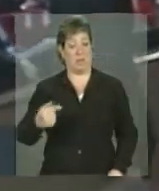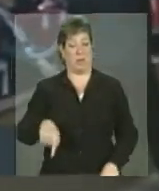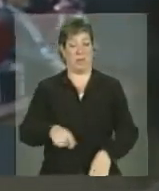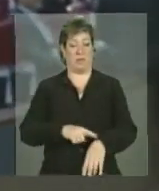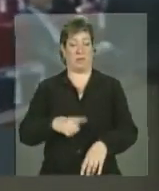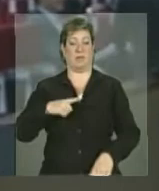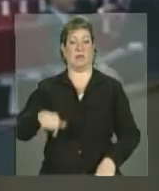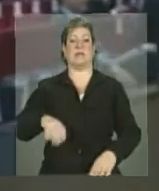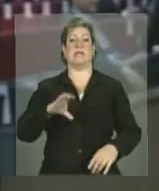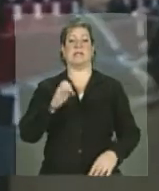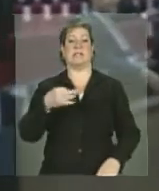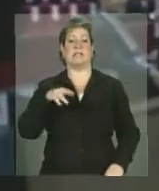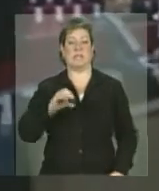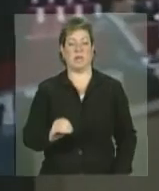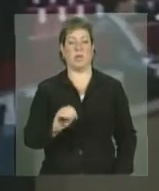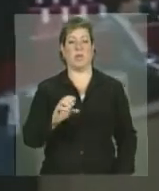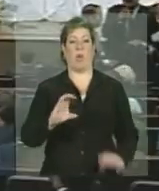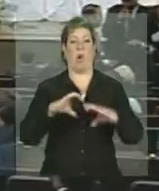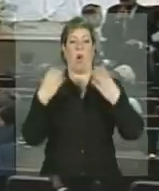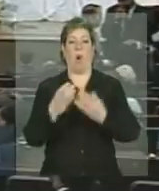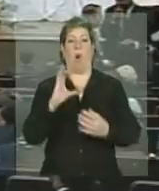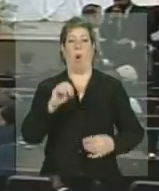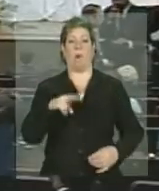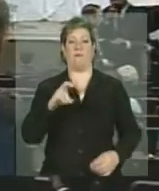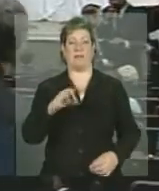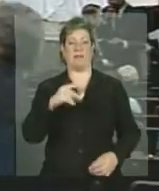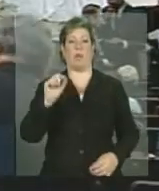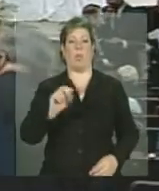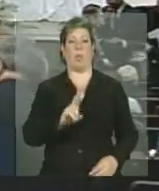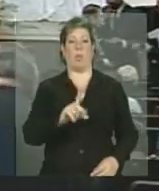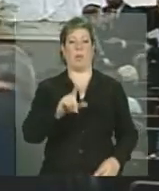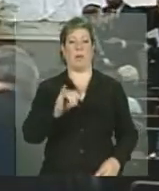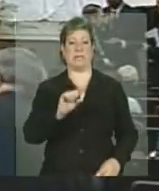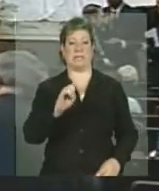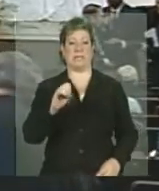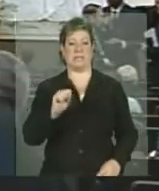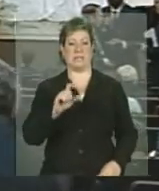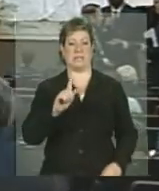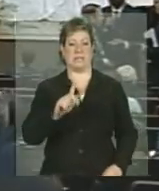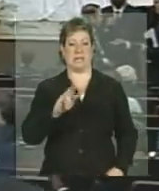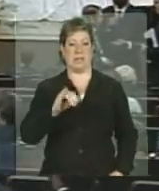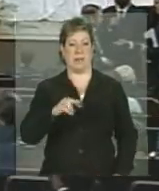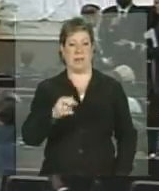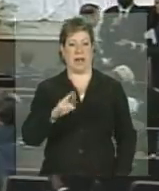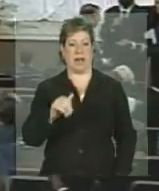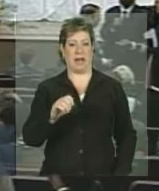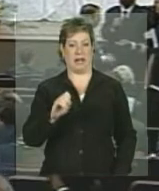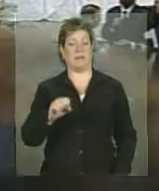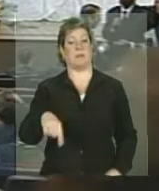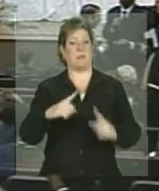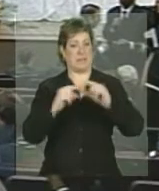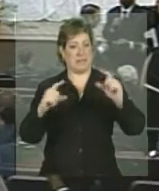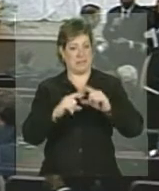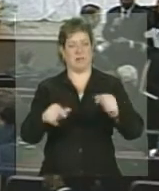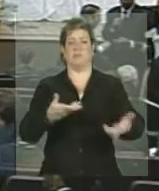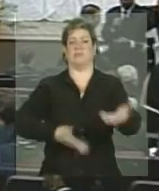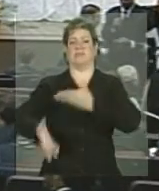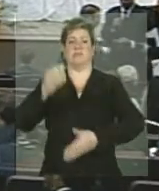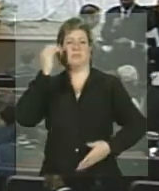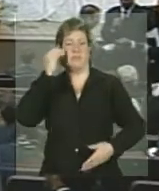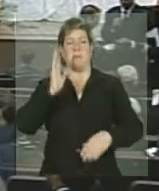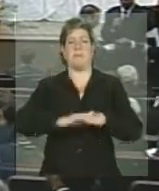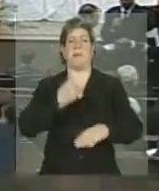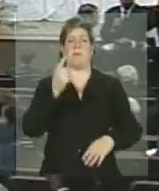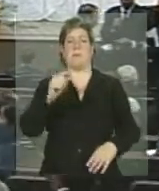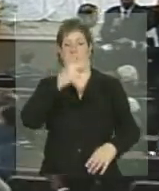no Centro de Convenções Ulisses Guimarães, é um momento para trocas de experiências. Mais de mil pessoas vão participar entre